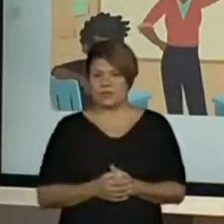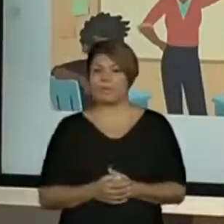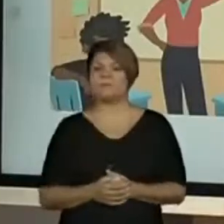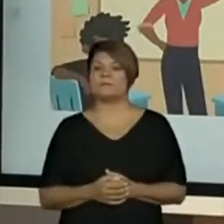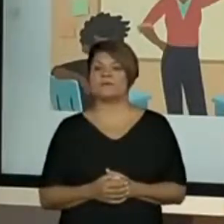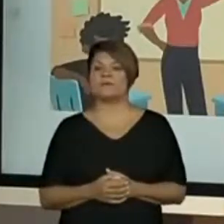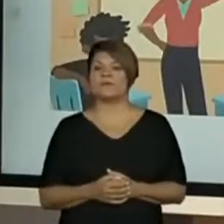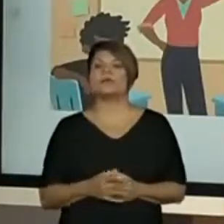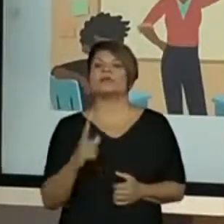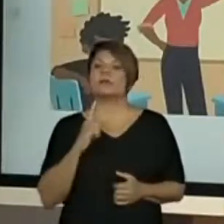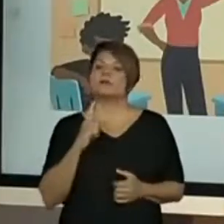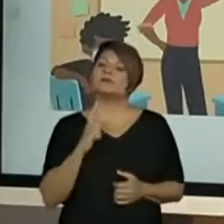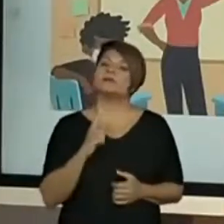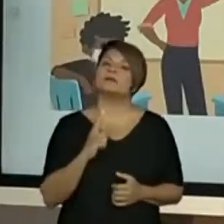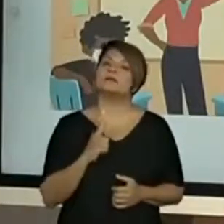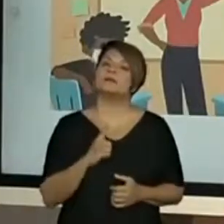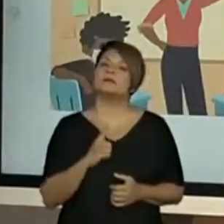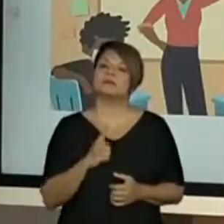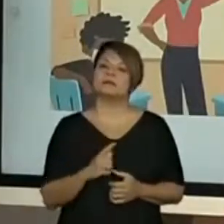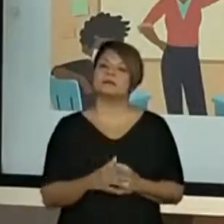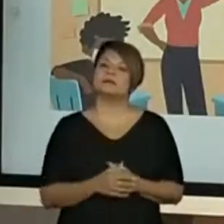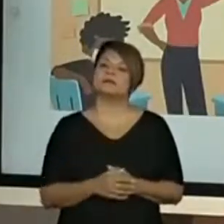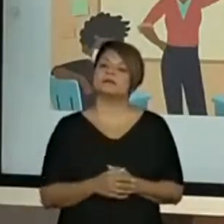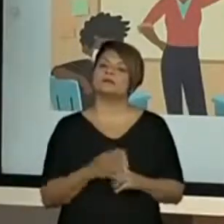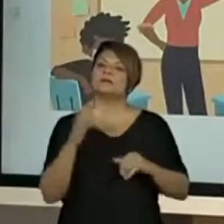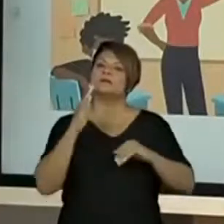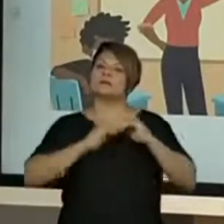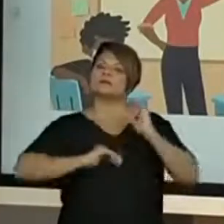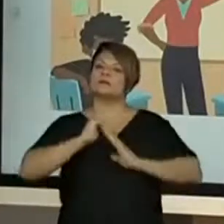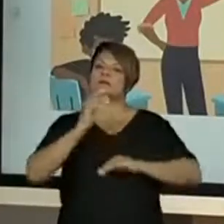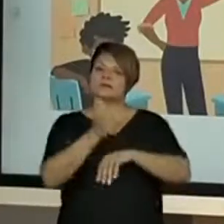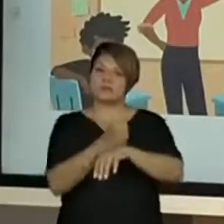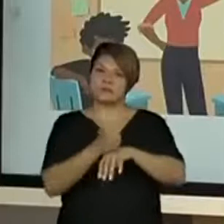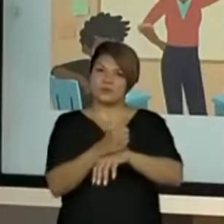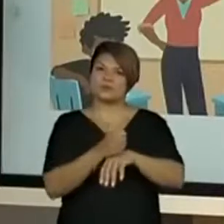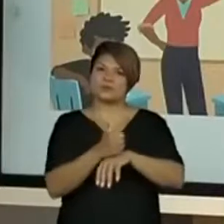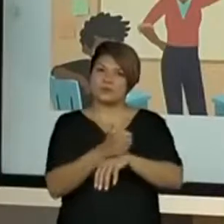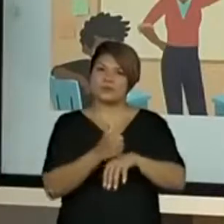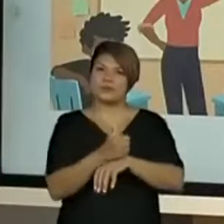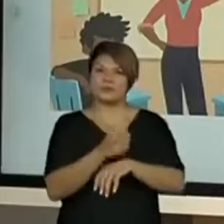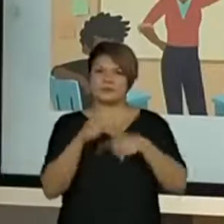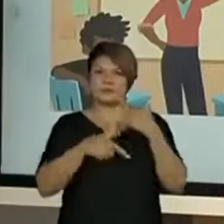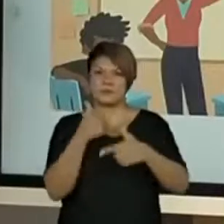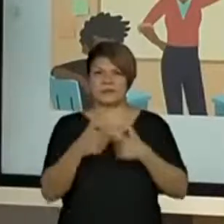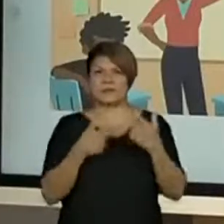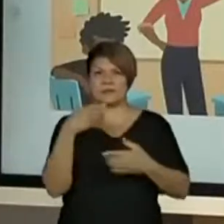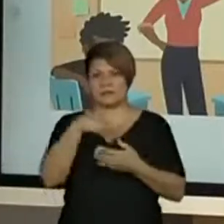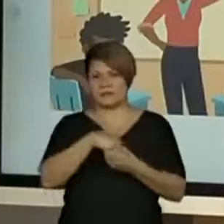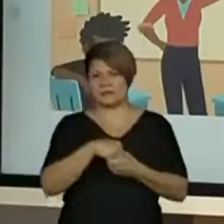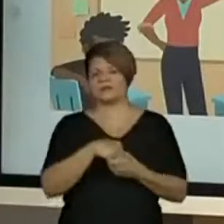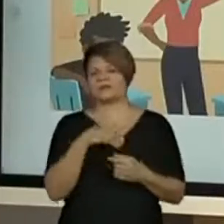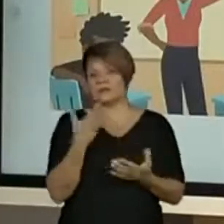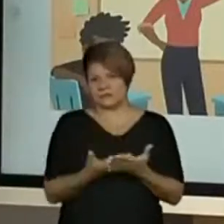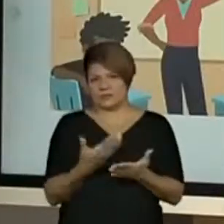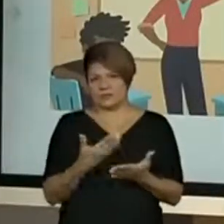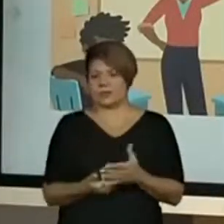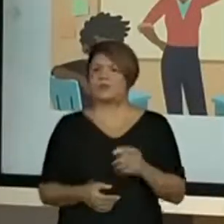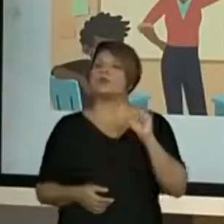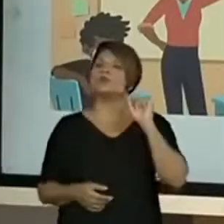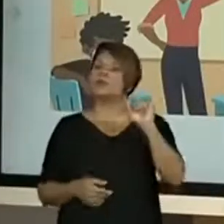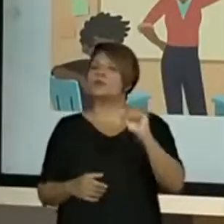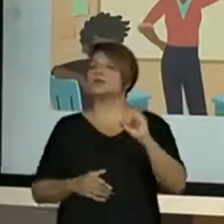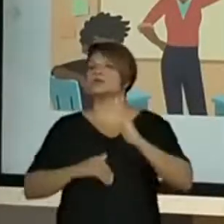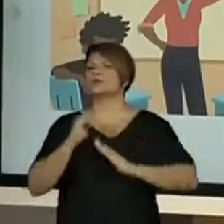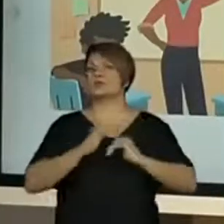profissionais que trabalha na escola. A gente vai ver várias representações e o que esse profissional faz. E vocês vão